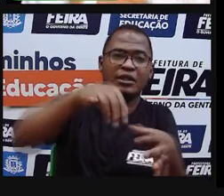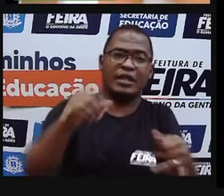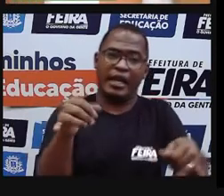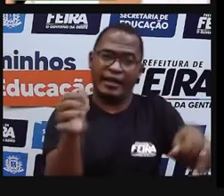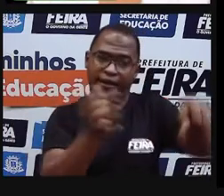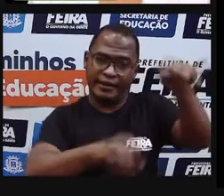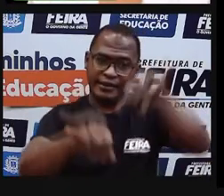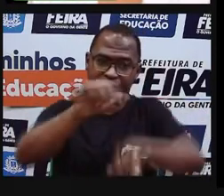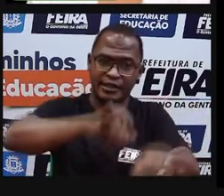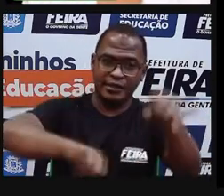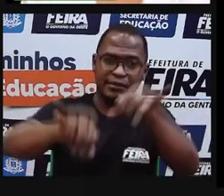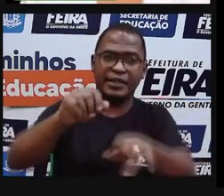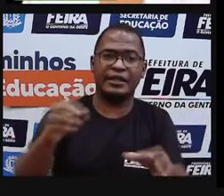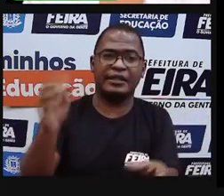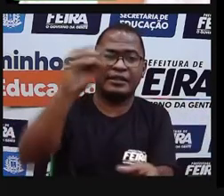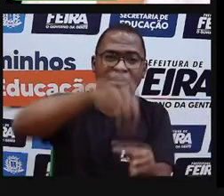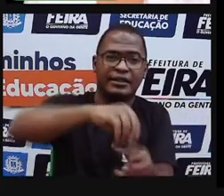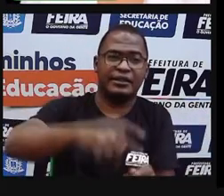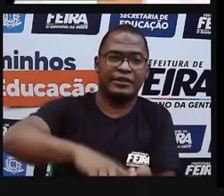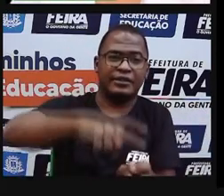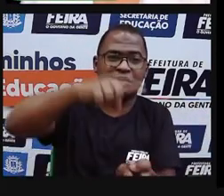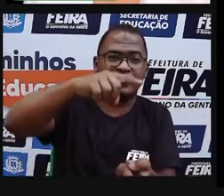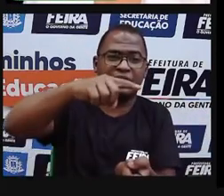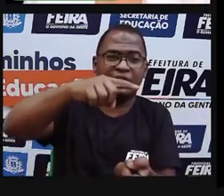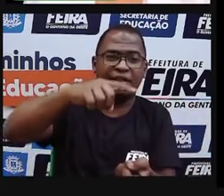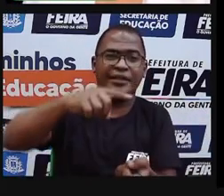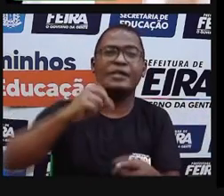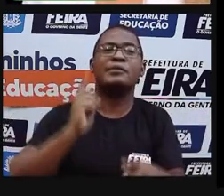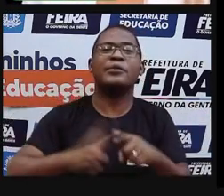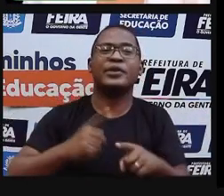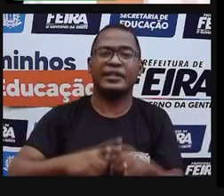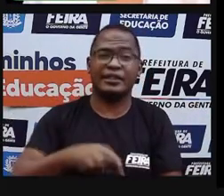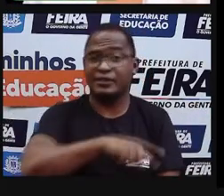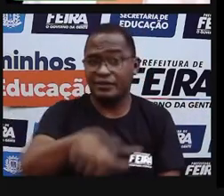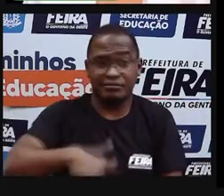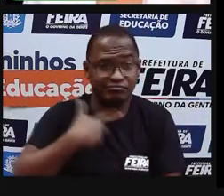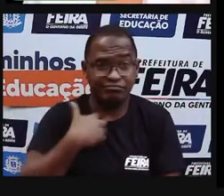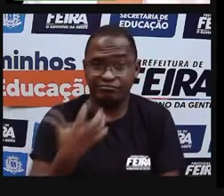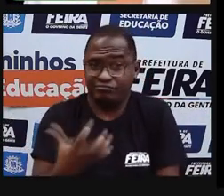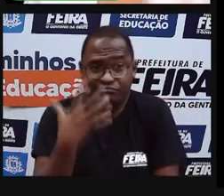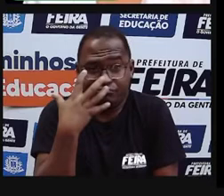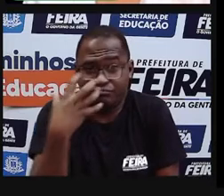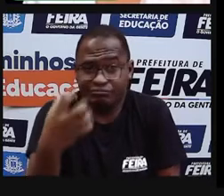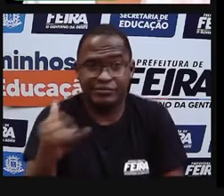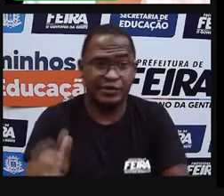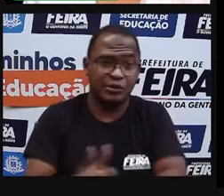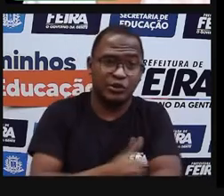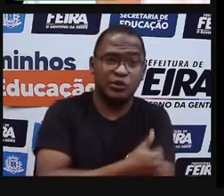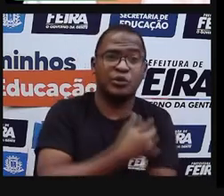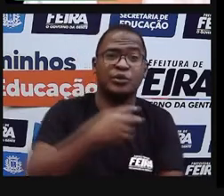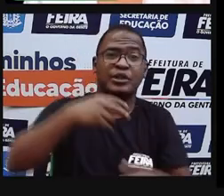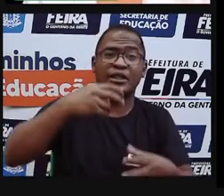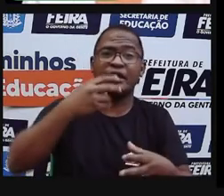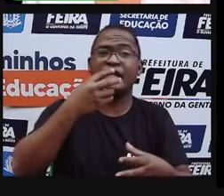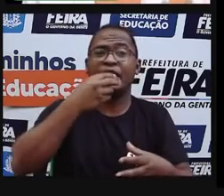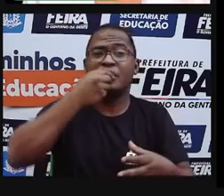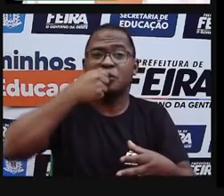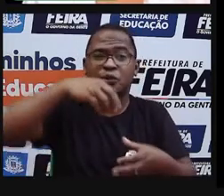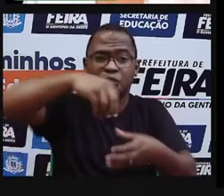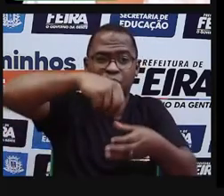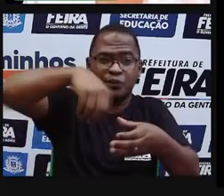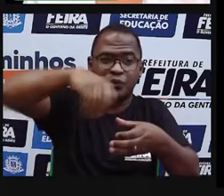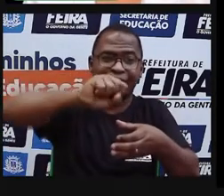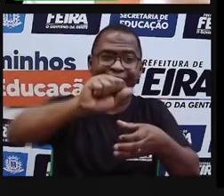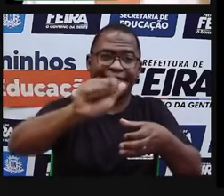Que se sente mais atraído pela gordura, pelo sal. Esses alimentos que, na verdade, vão destruir o nosso sistema. Vão